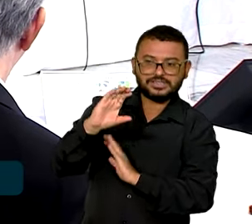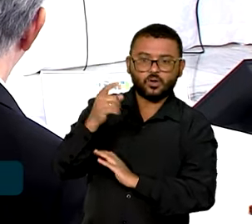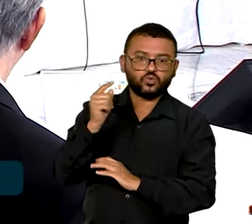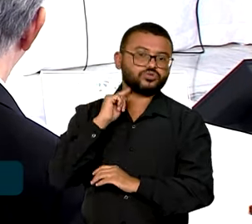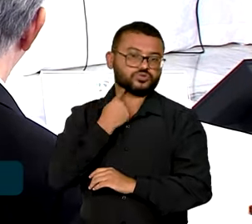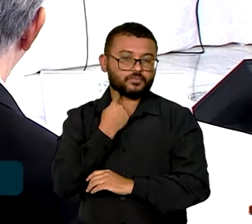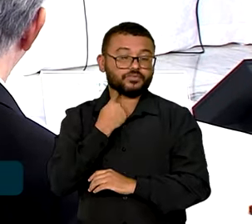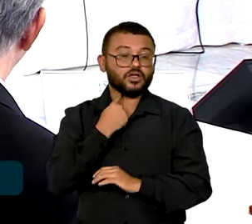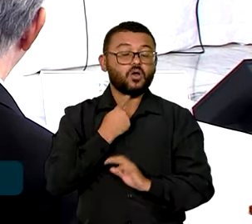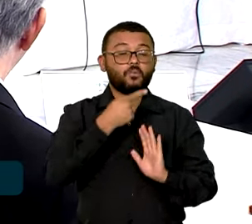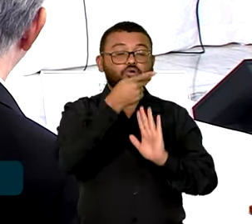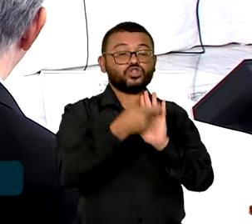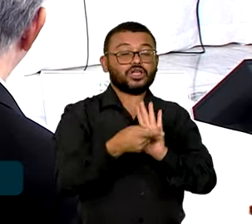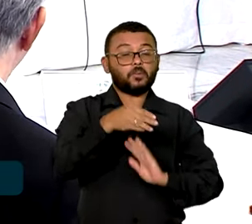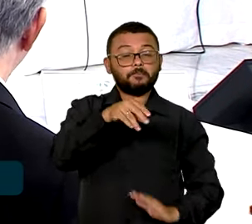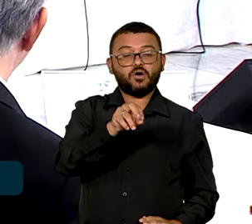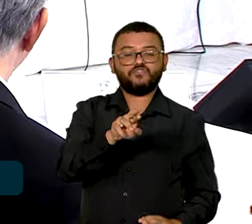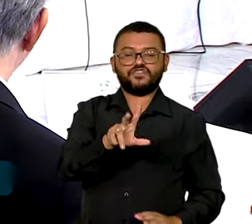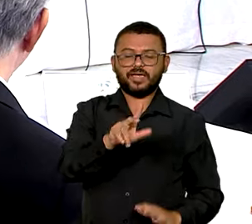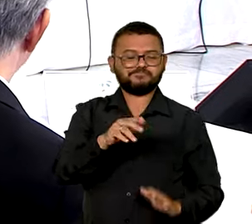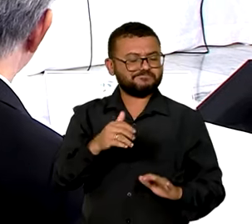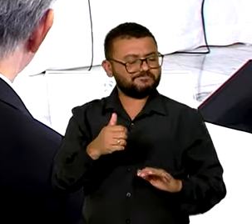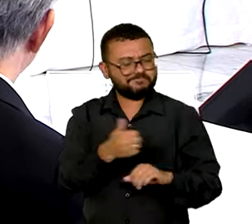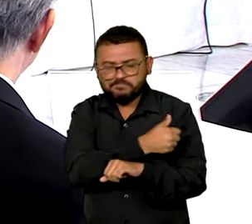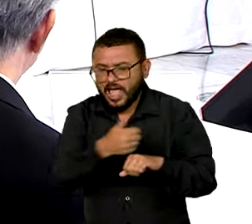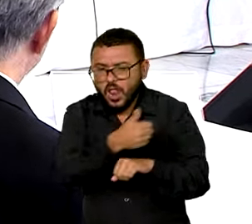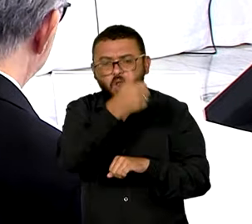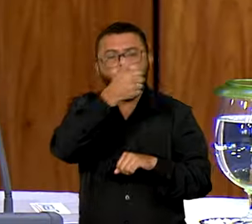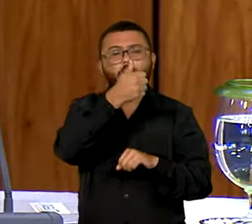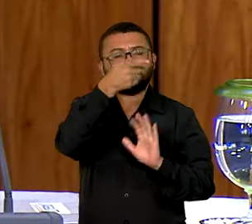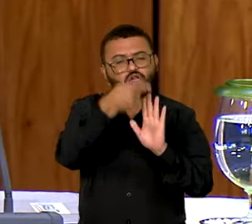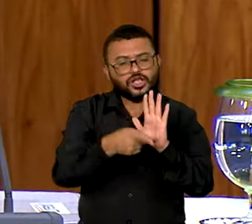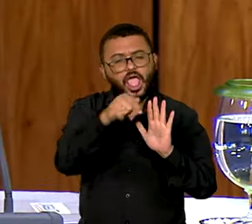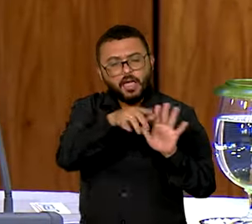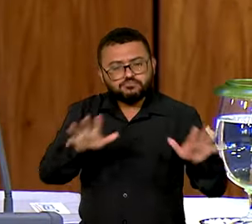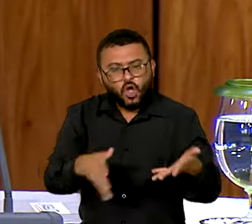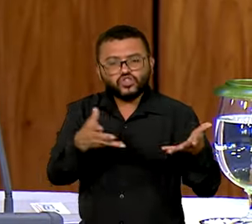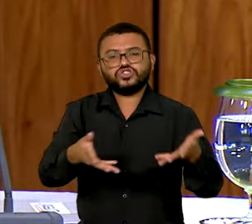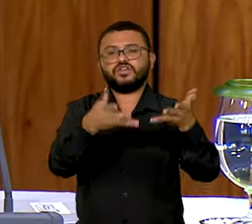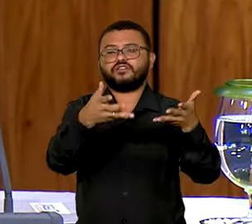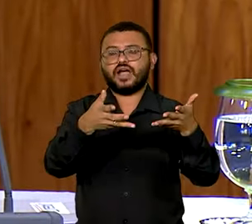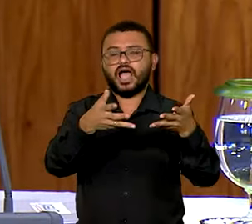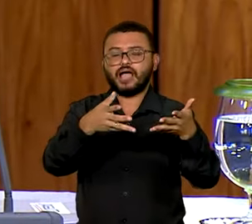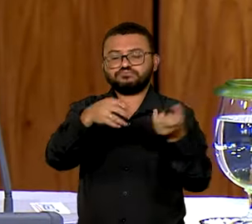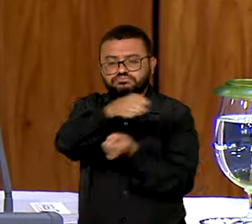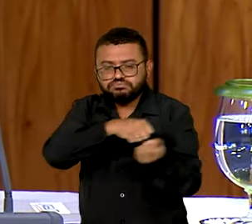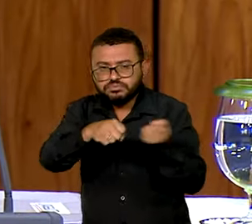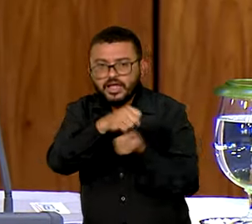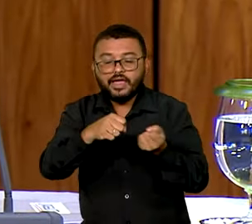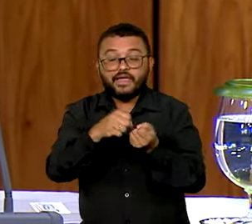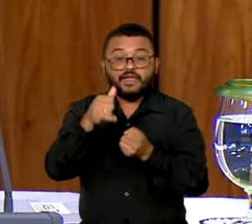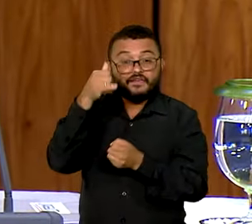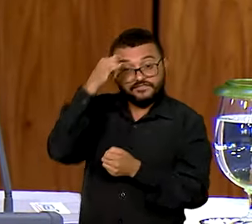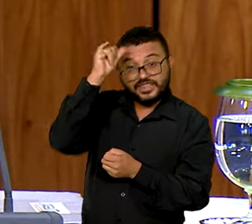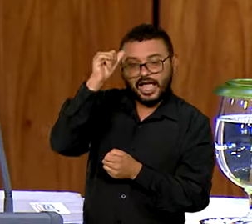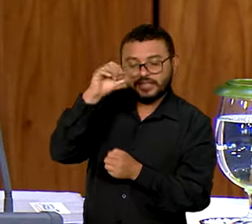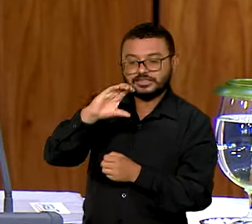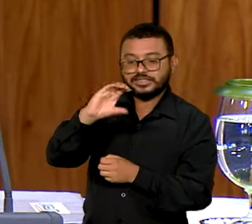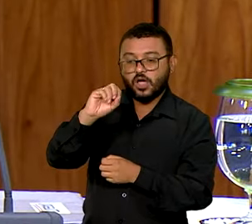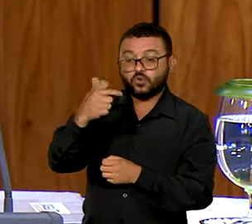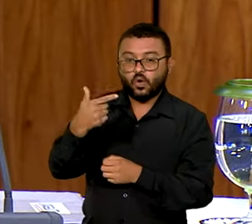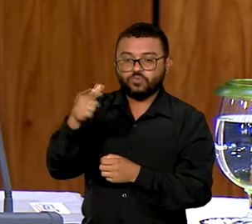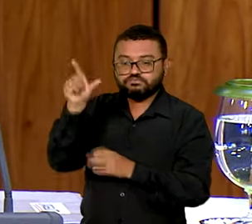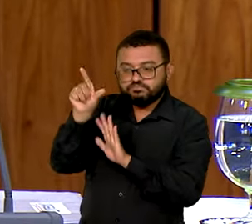maior programa de estímulo à mobilidade e à descarbonização